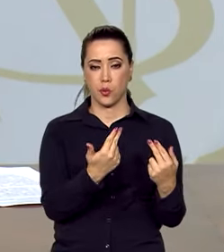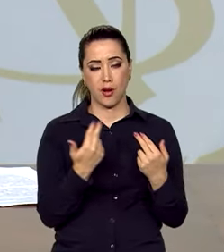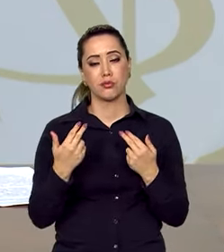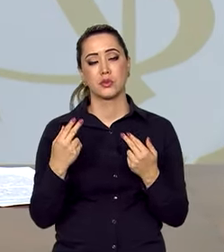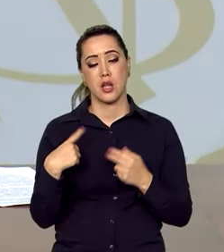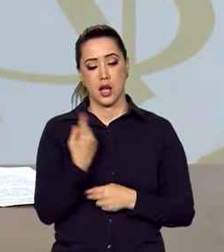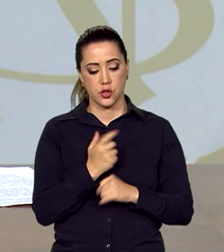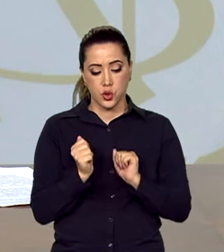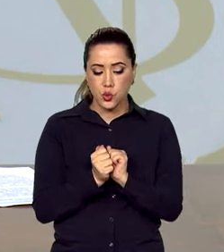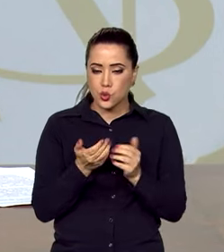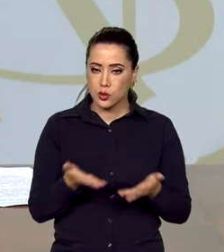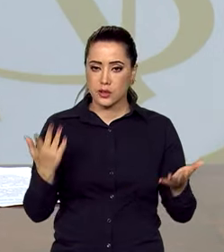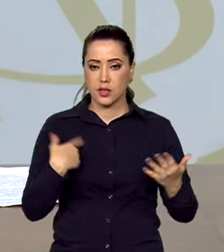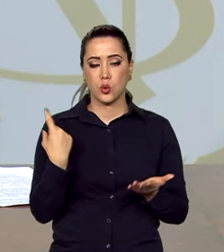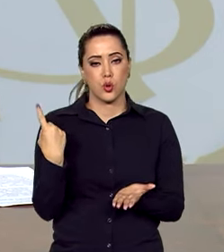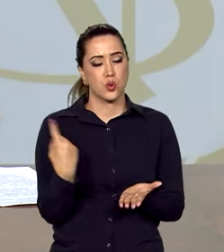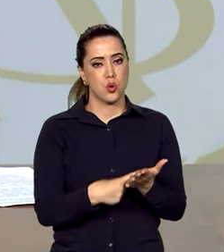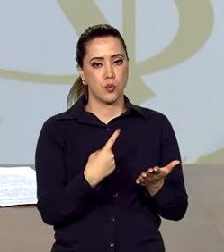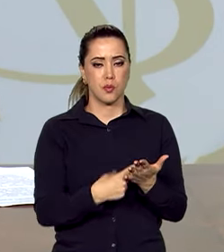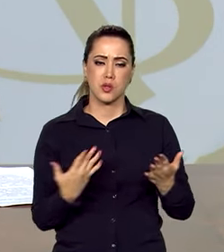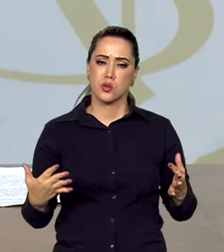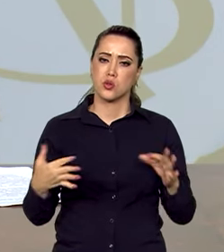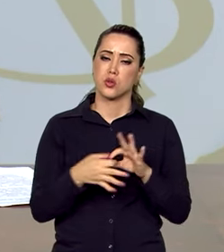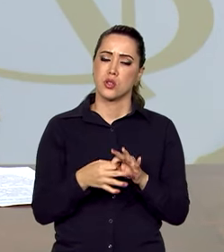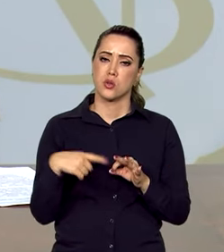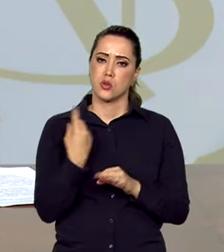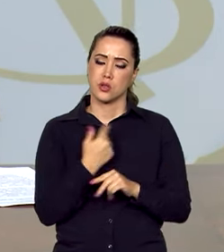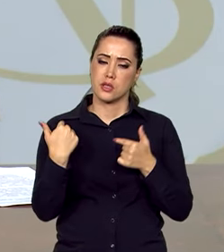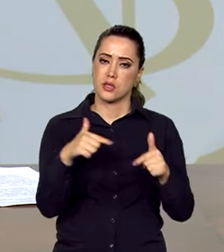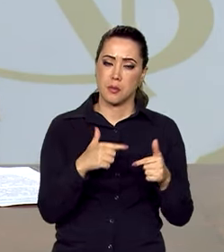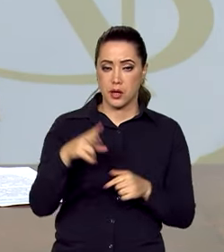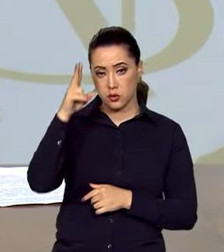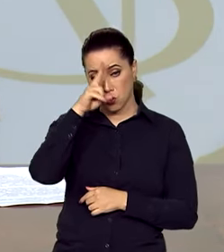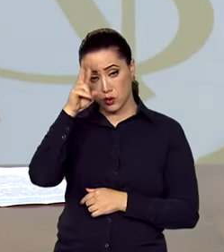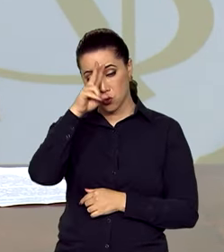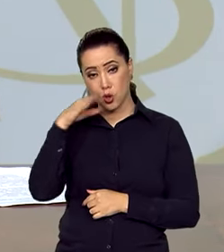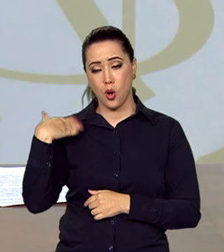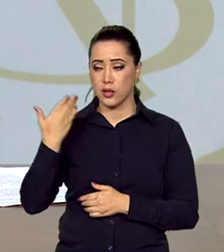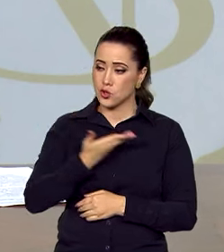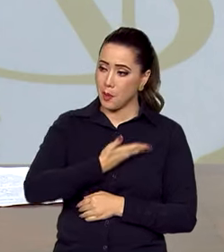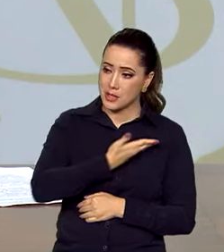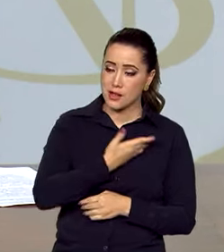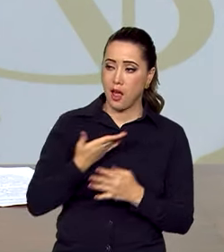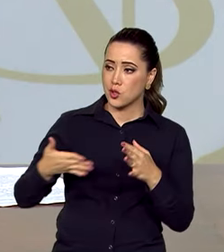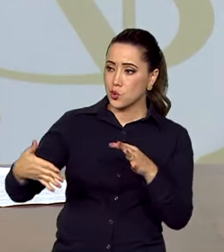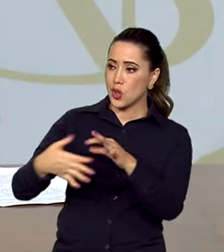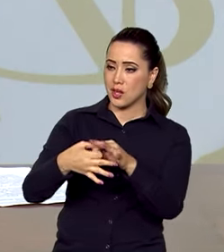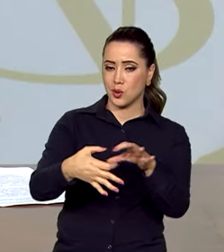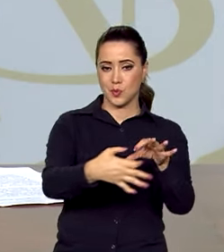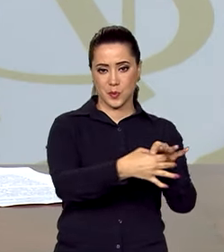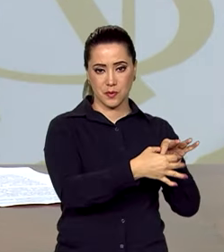aqui reafirmando nossa missão de estreitar nossos laços, nosso histórico de amizade com os países da comunidade